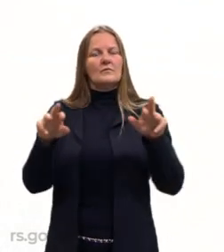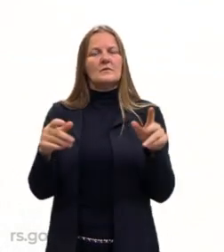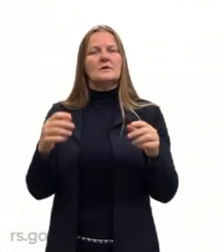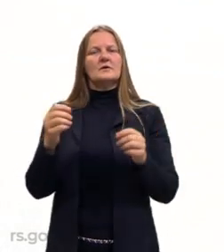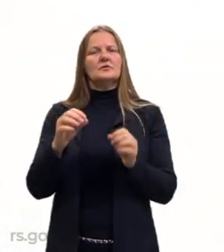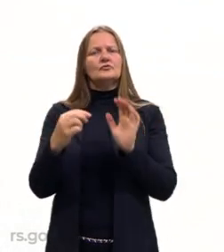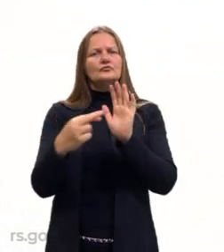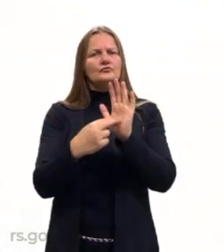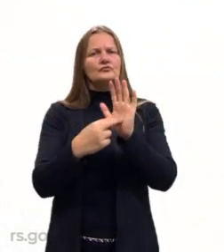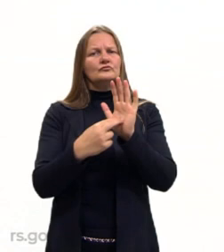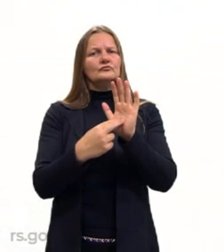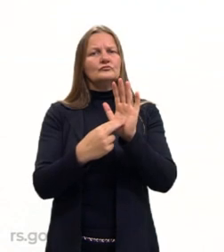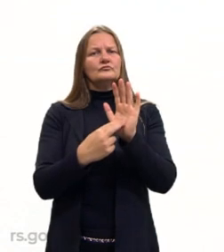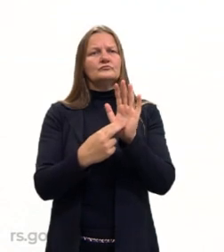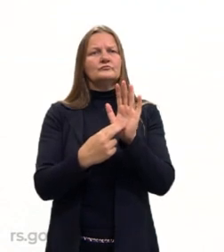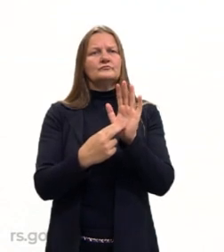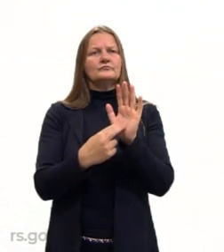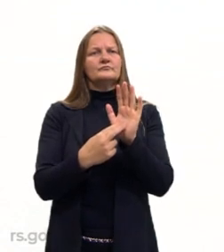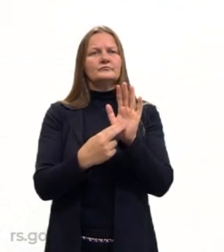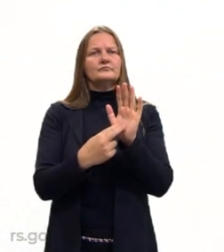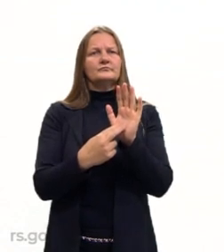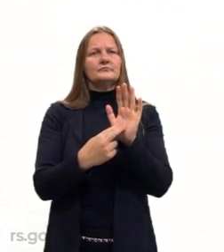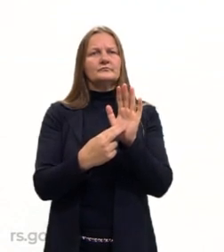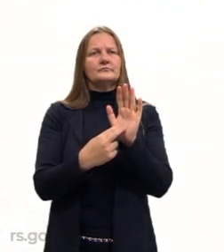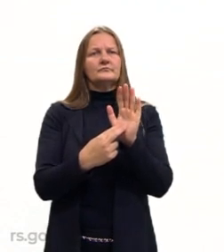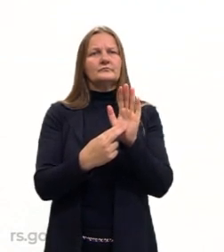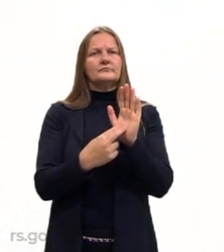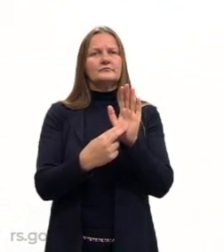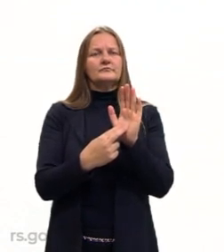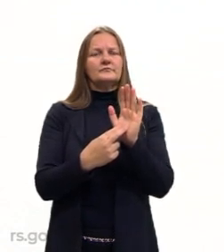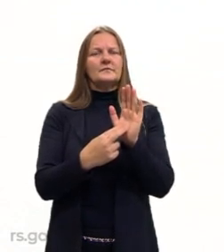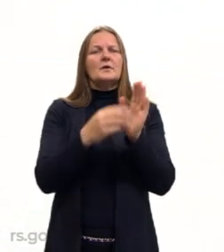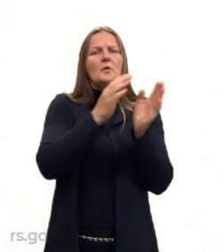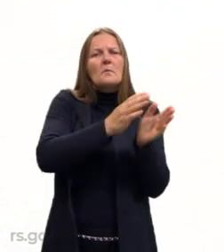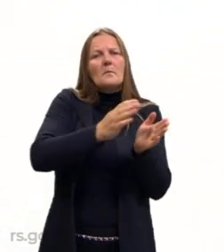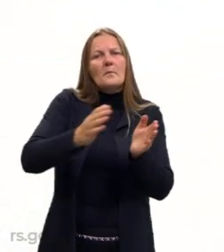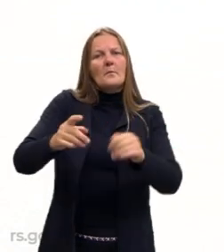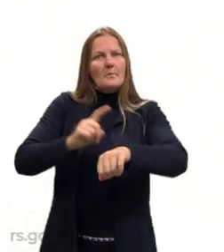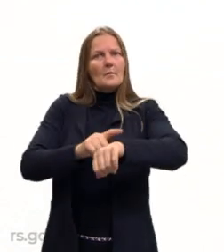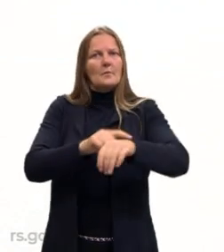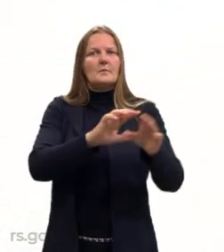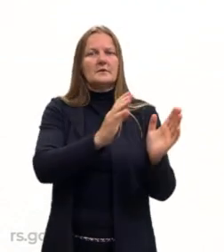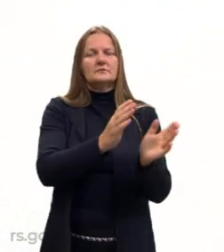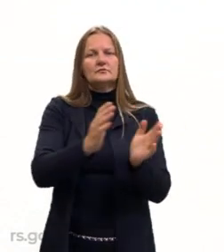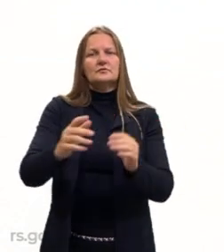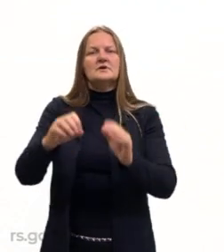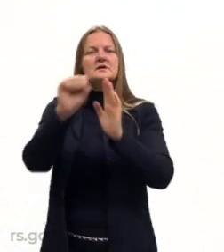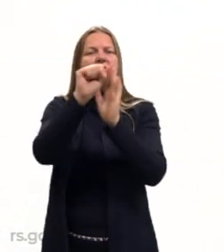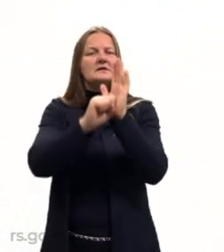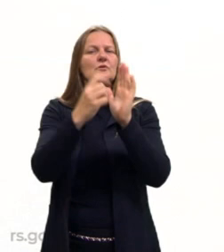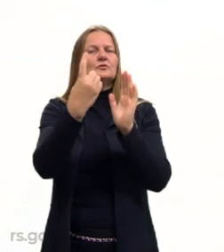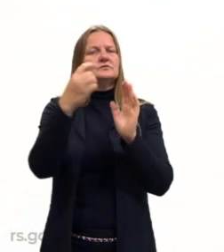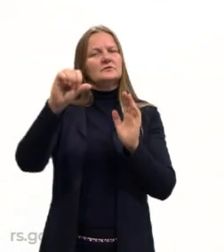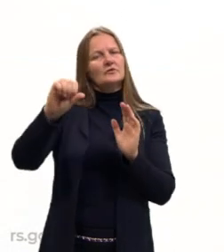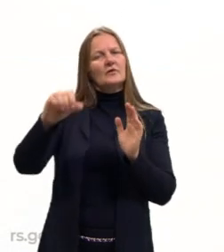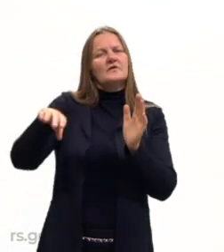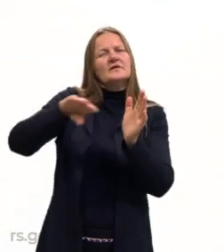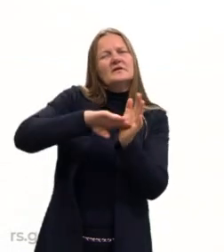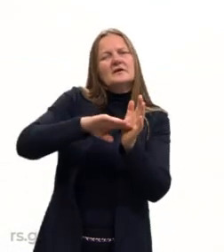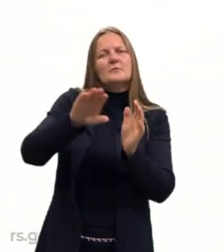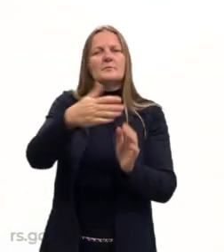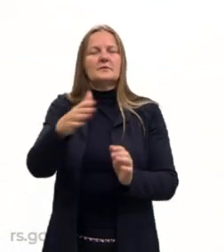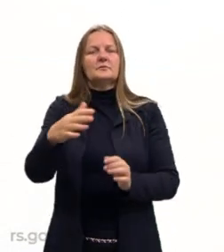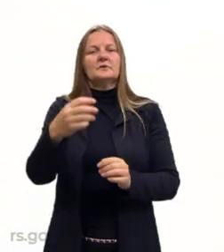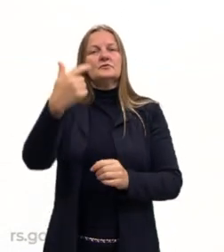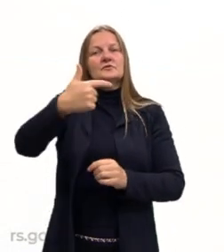corresponde, justamente, a uma grande, um grande período, certo? Ali do século XIX até o fim aí, o final